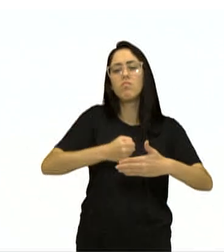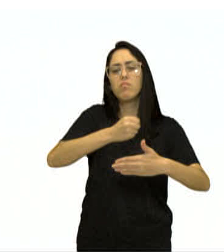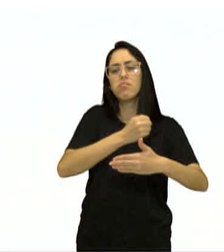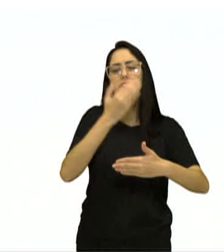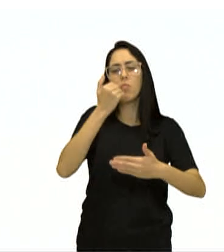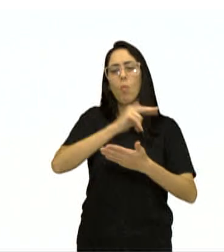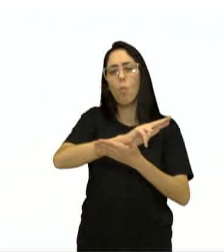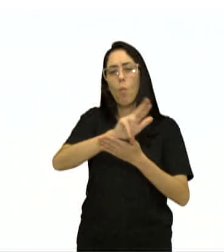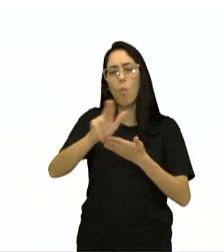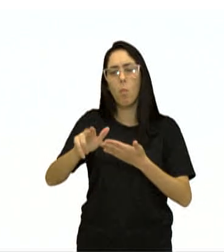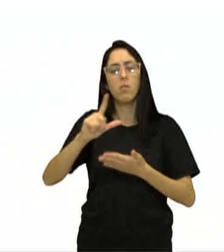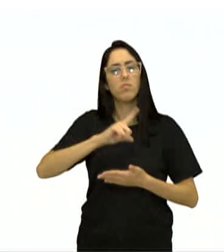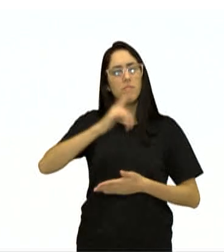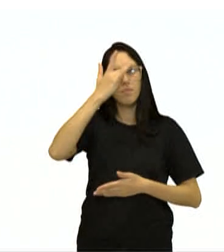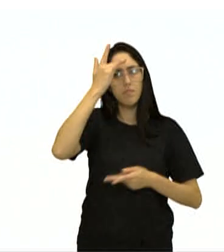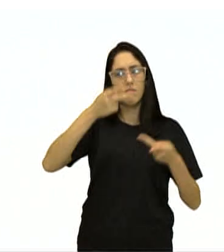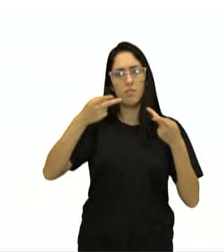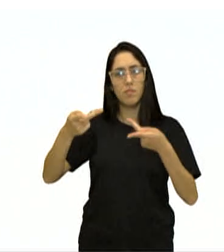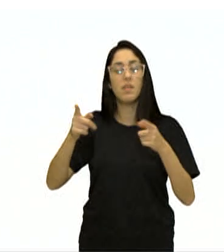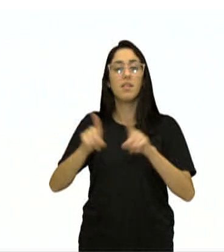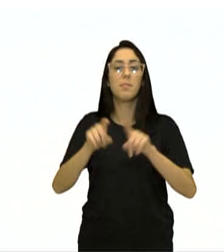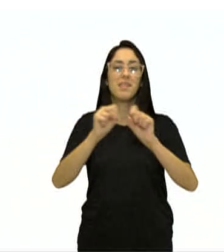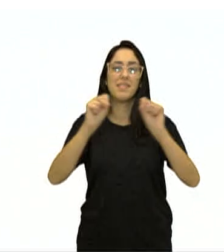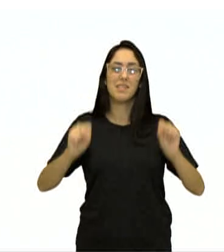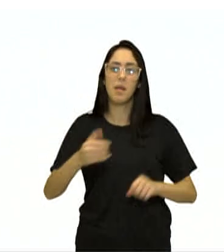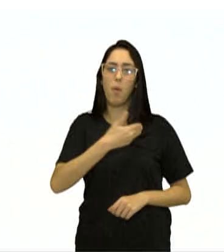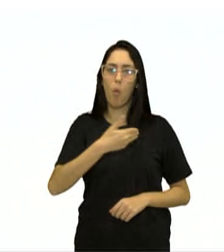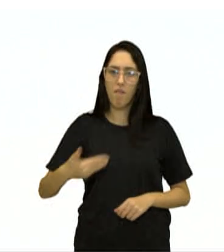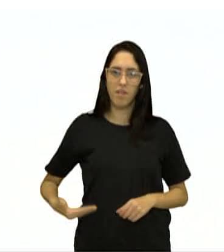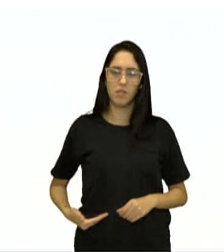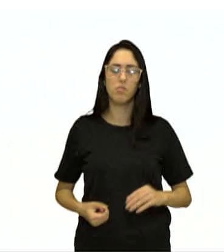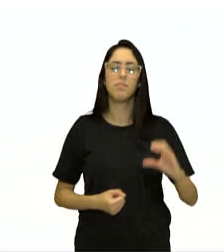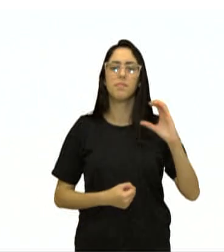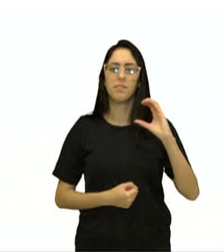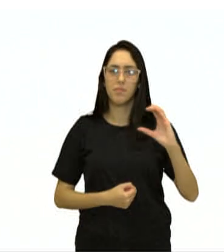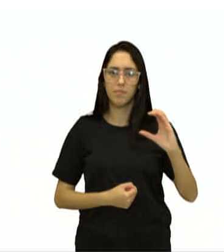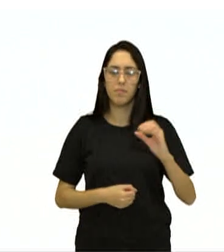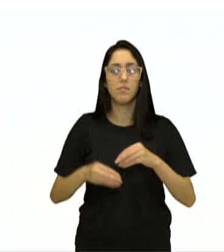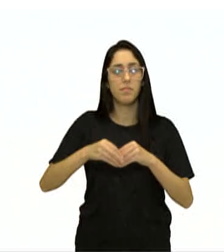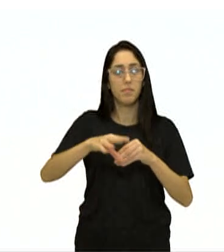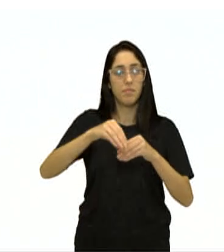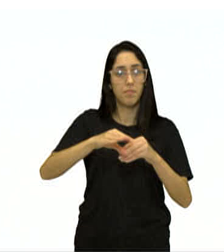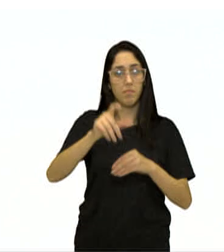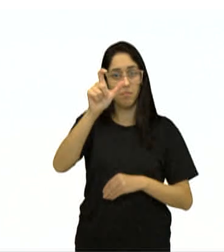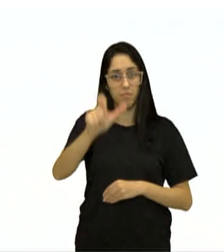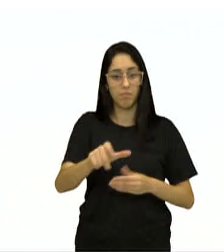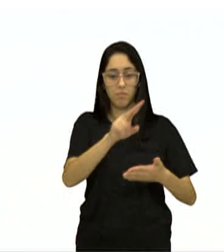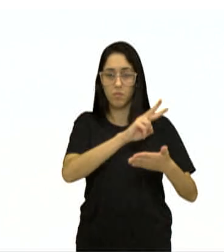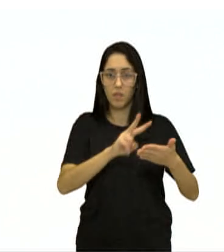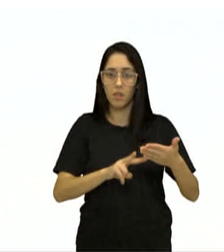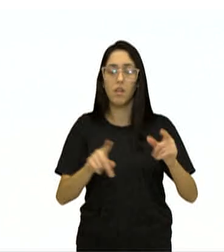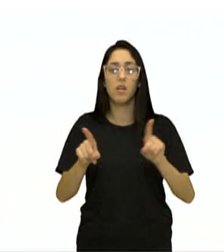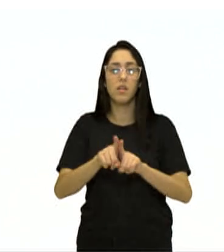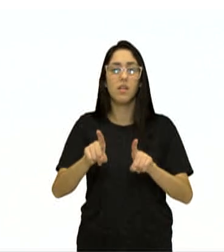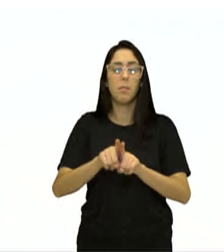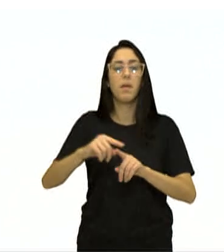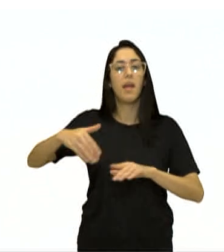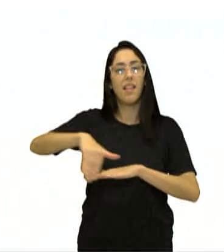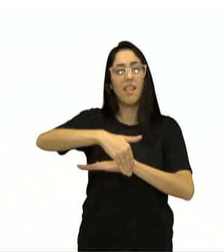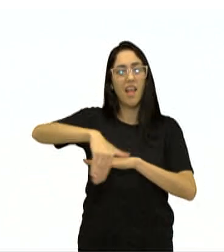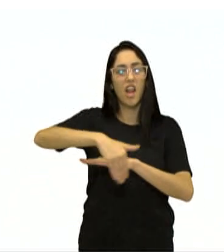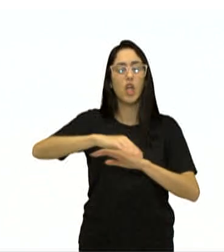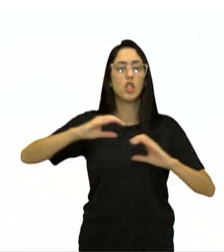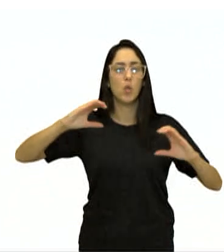últimos visitantes e sistema de governo. Letra C, recomendações ao leitor, endereço completo,